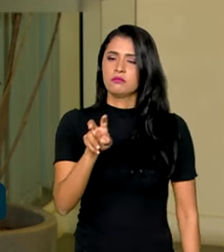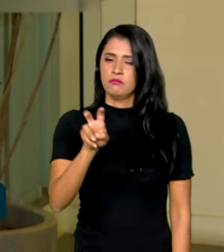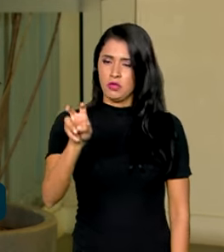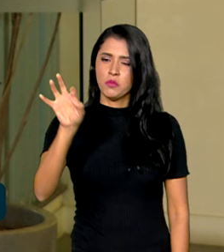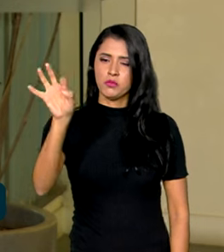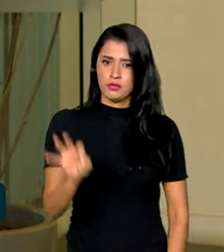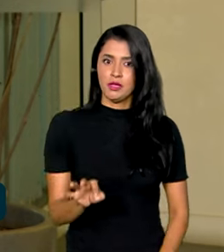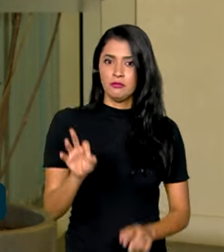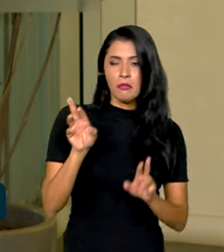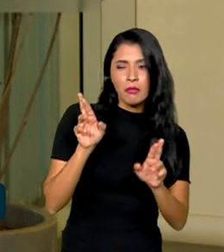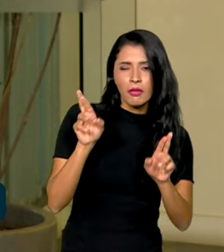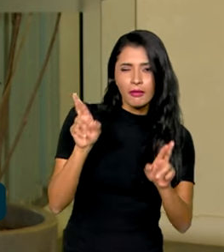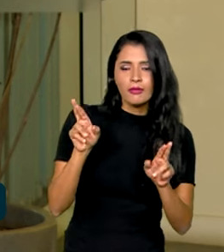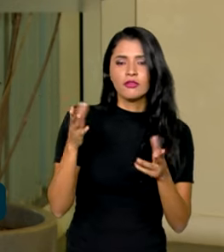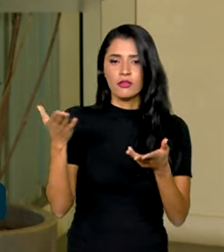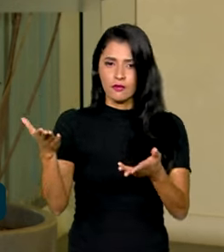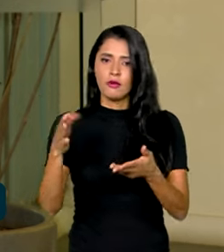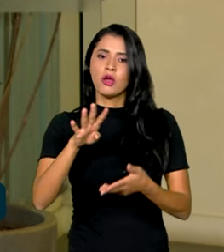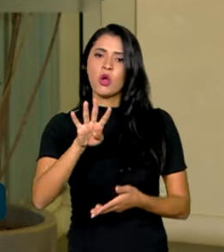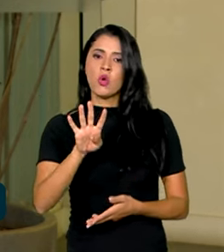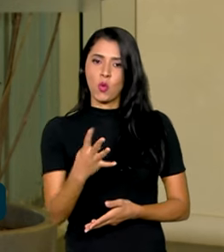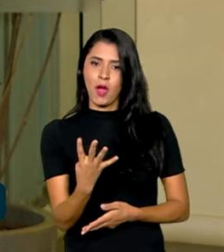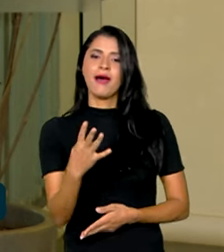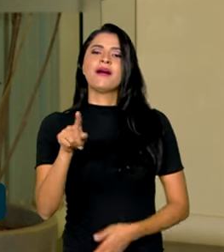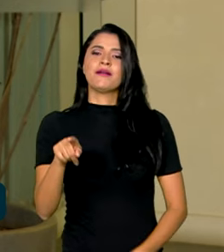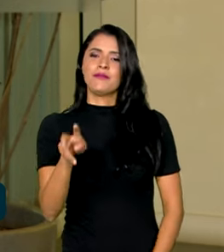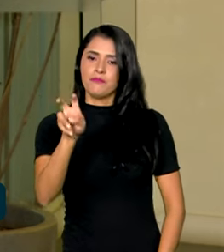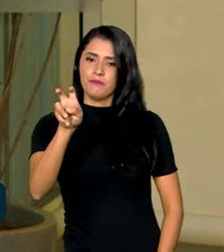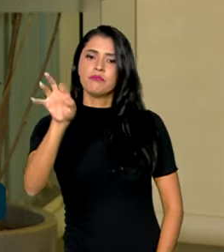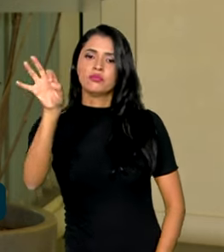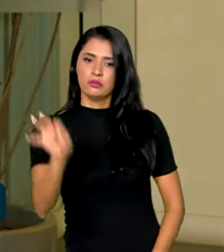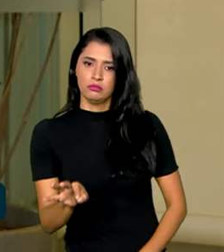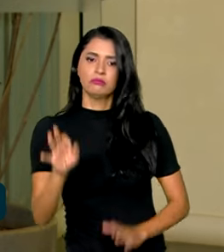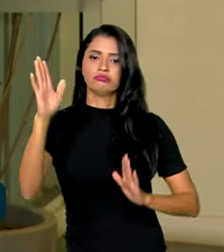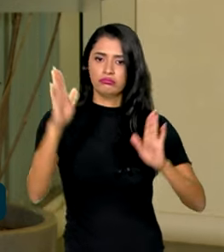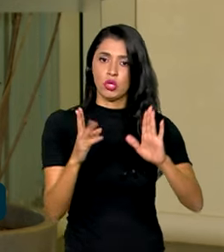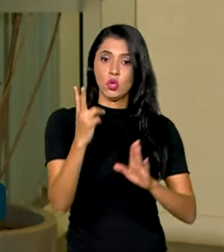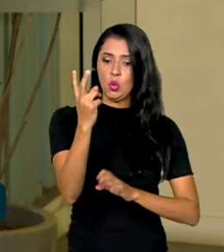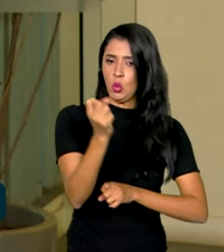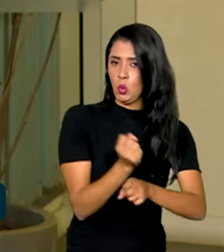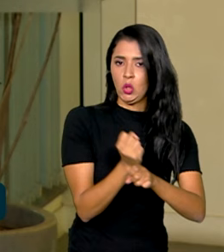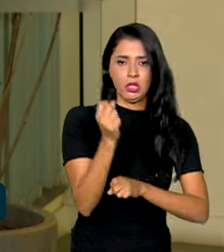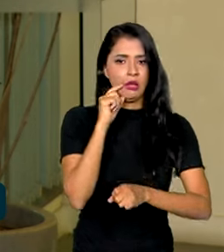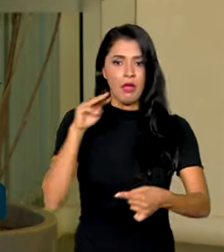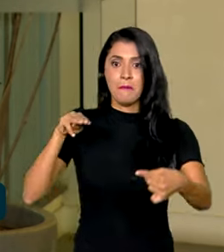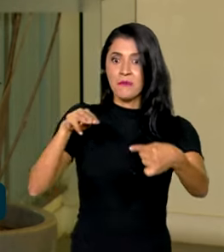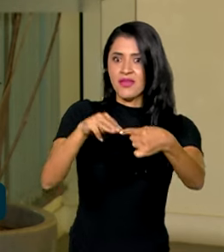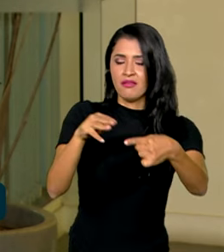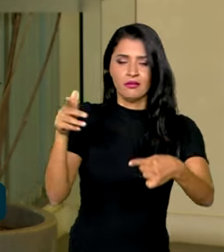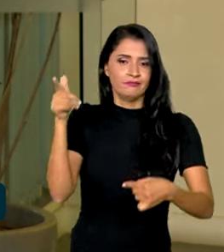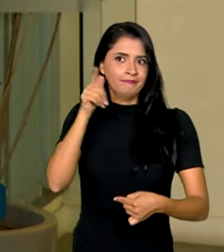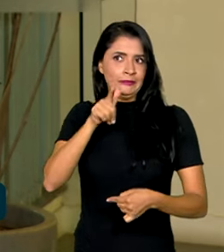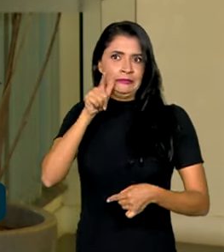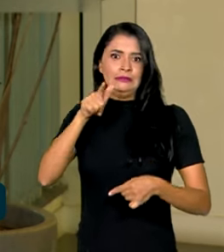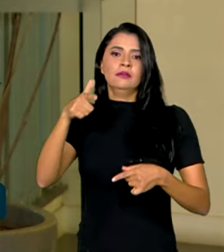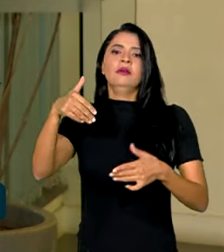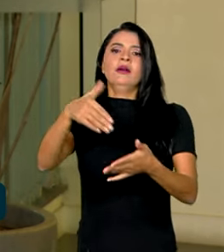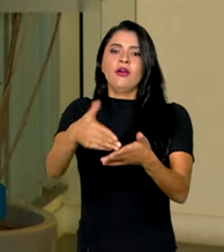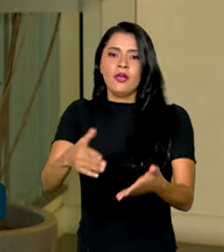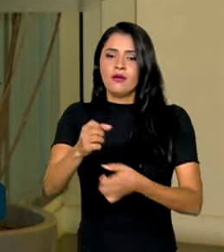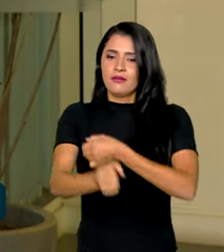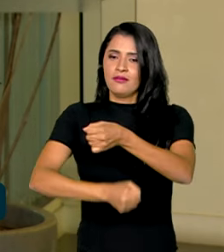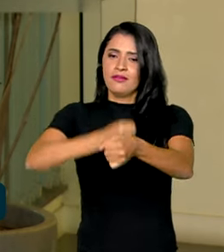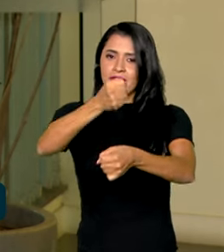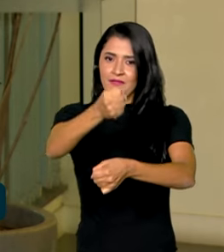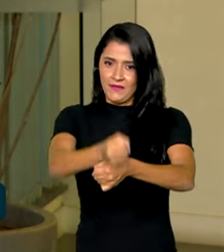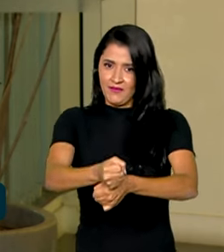do mercado. 4,5% está dentro desta meta de inflação. Há dois anos o Brasil não vinha cumprindo esta meta. E para o ano que vem, 2024,